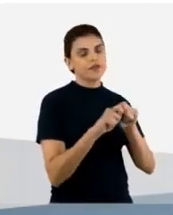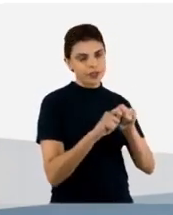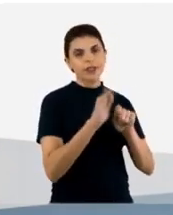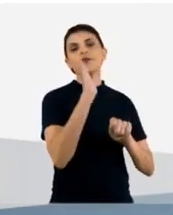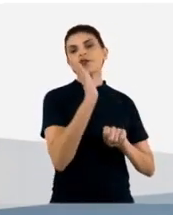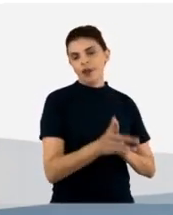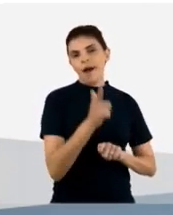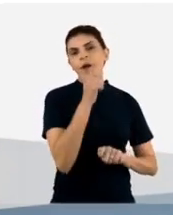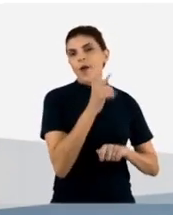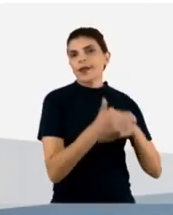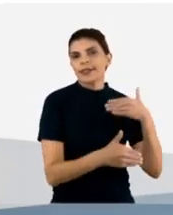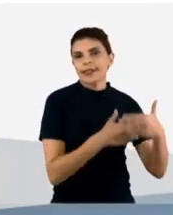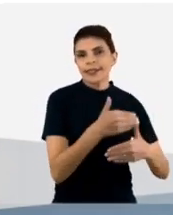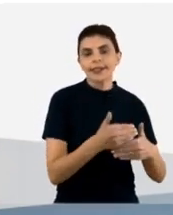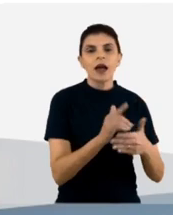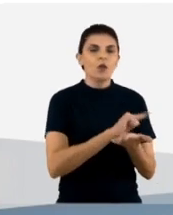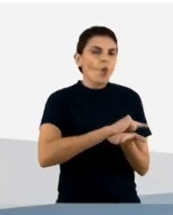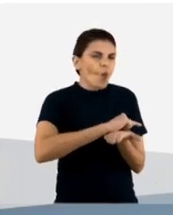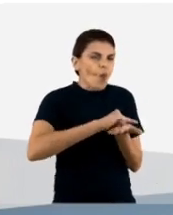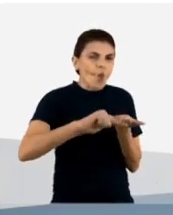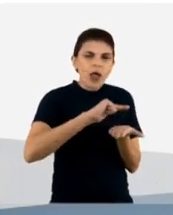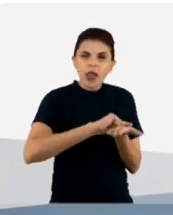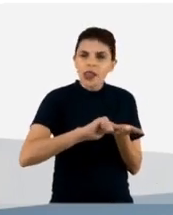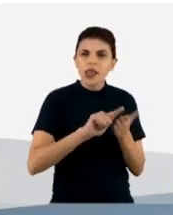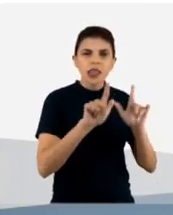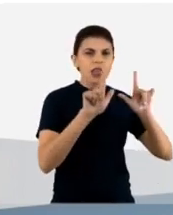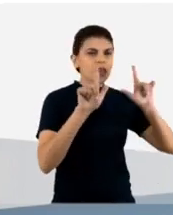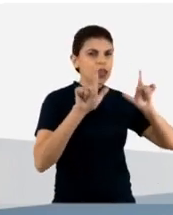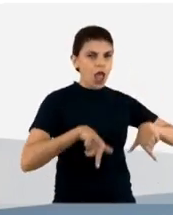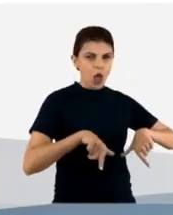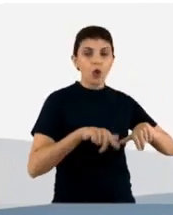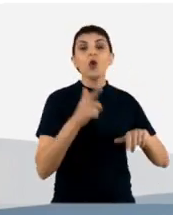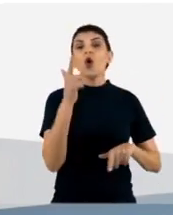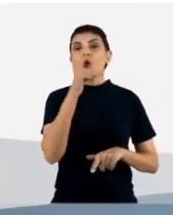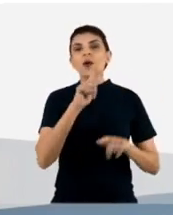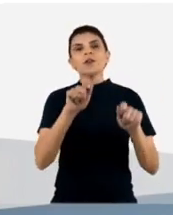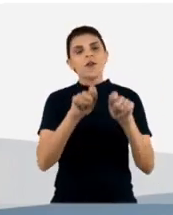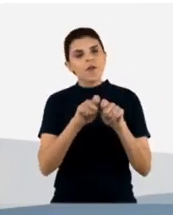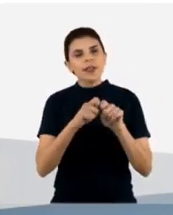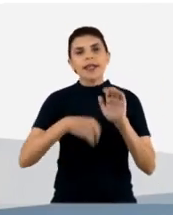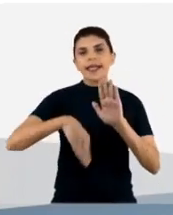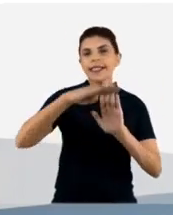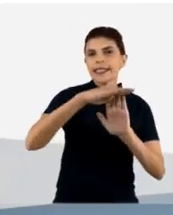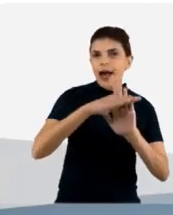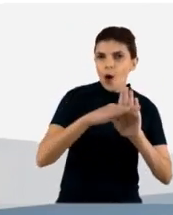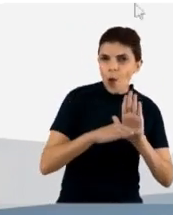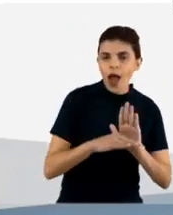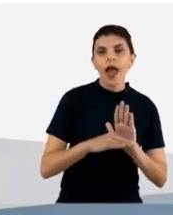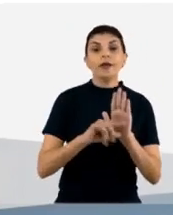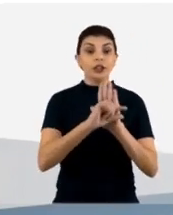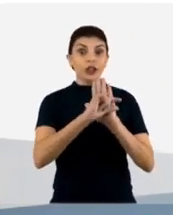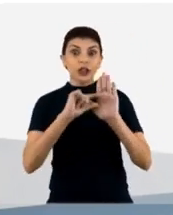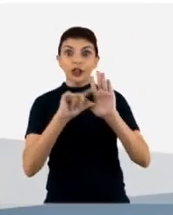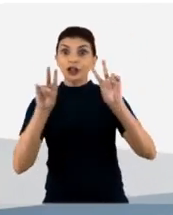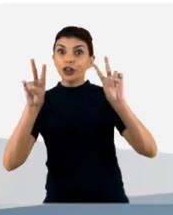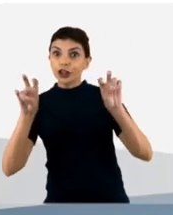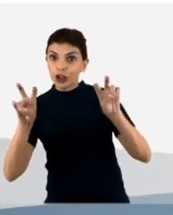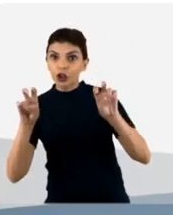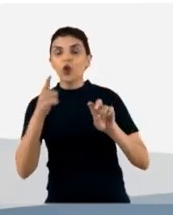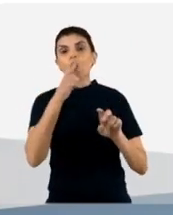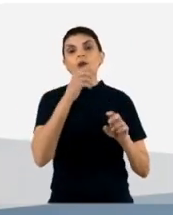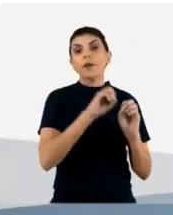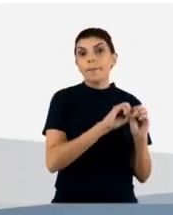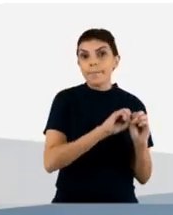fizeram, realizaram a neutralização. Nós fazemos o sequenciamento, a titulação, enviamos os